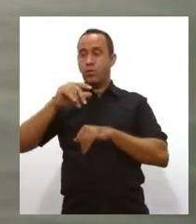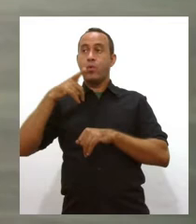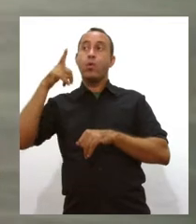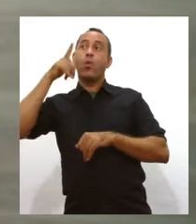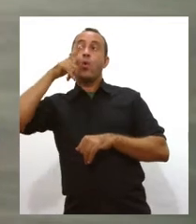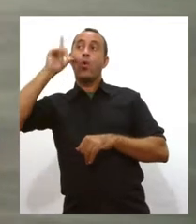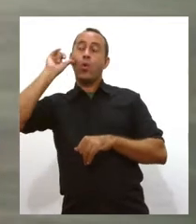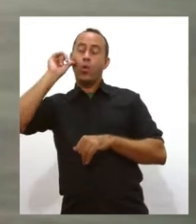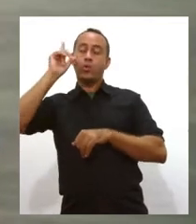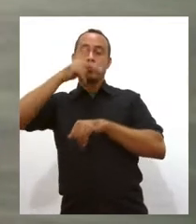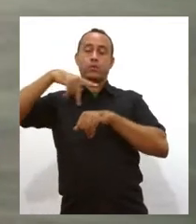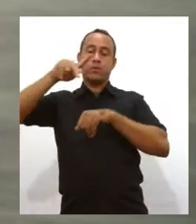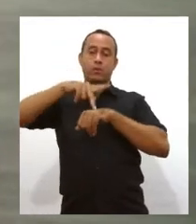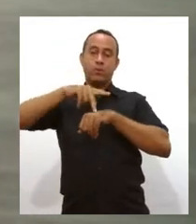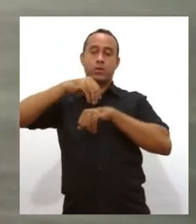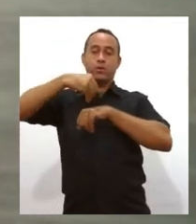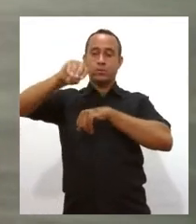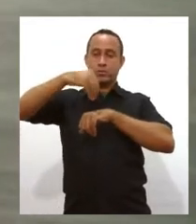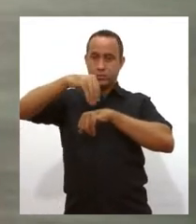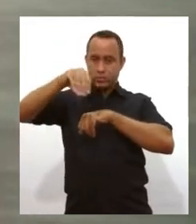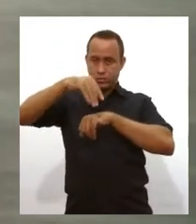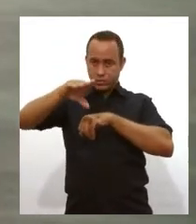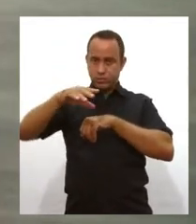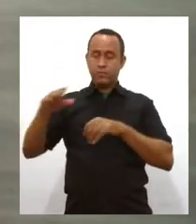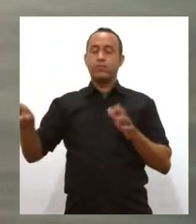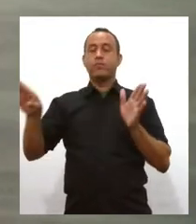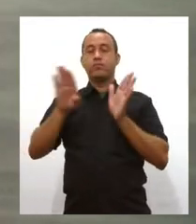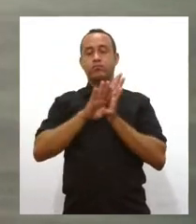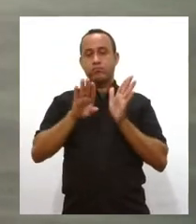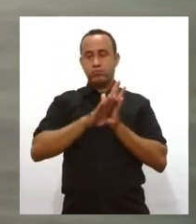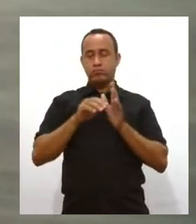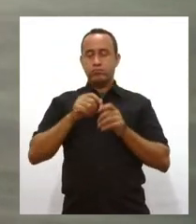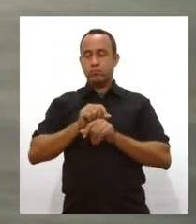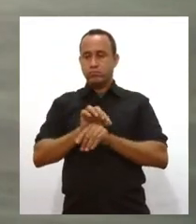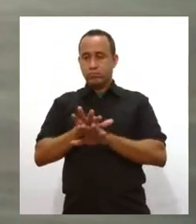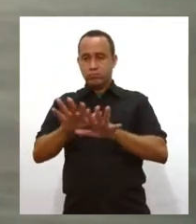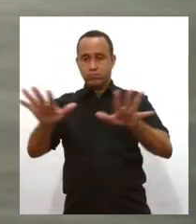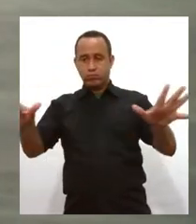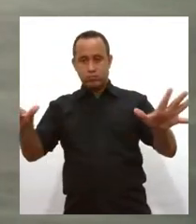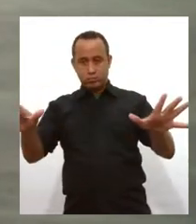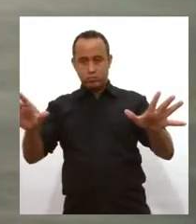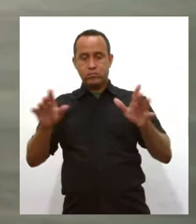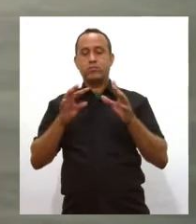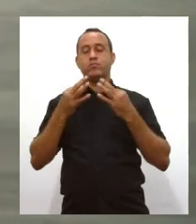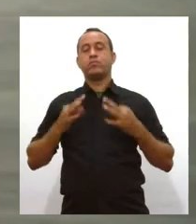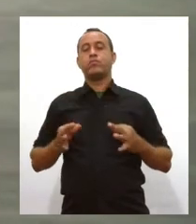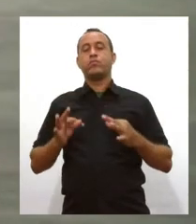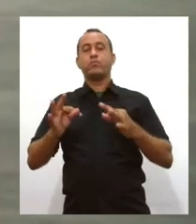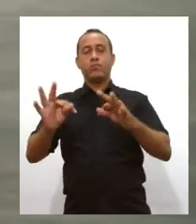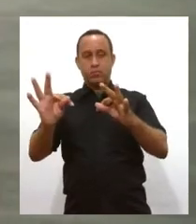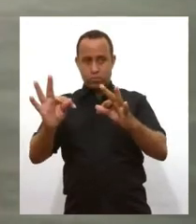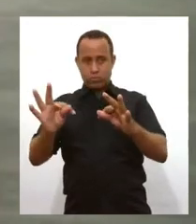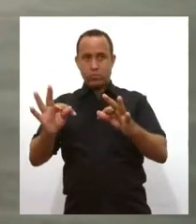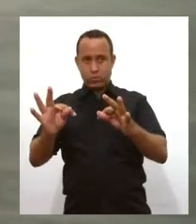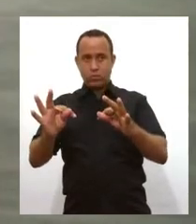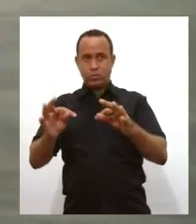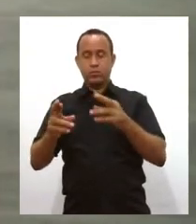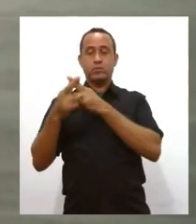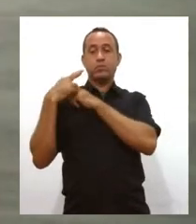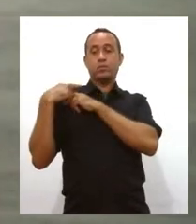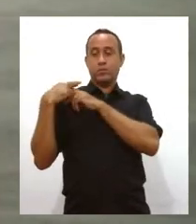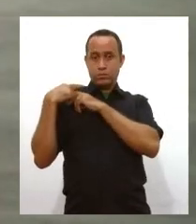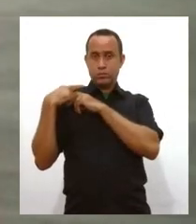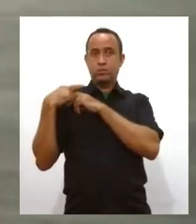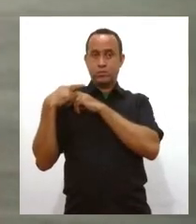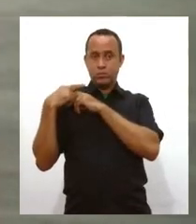As informações sobre imunizantes serão repassadas para a Fundação Tecnológica Bahia Farma, responsável técnica que